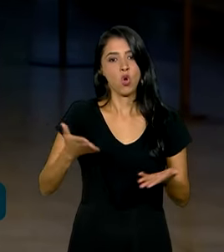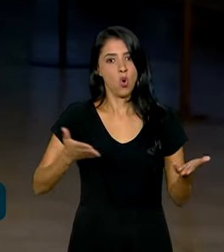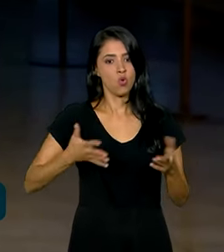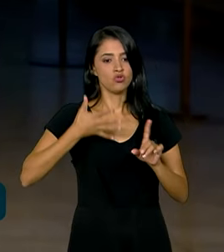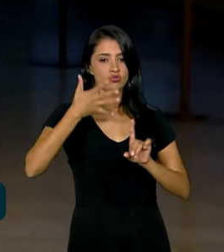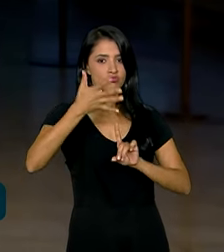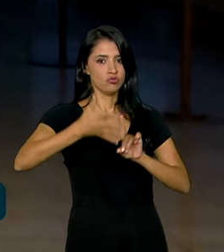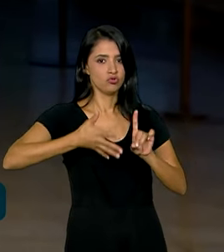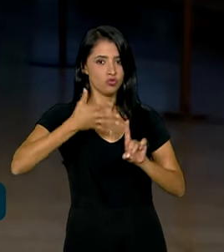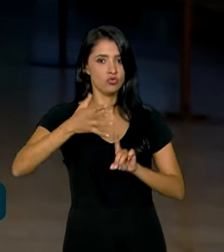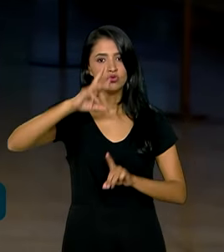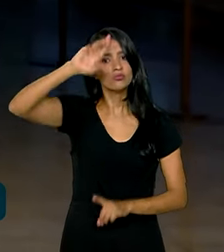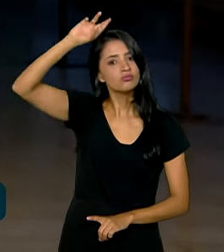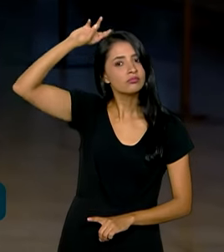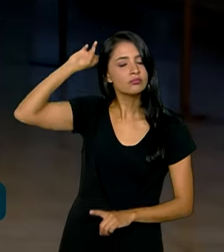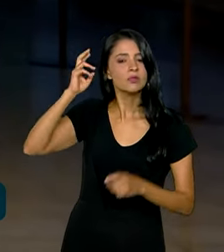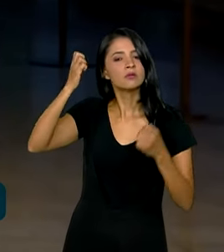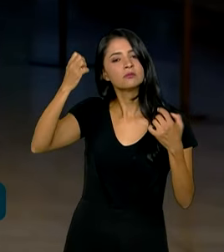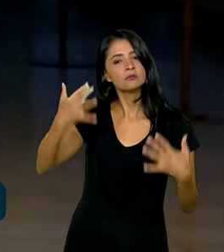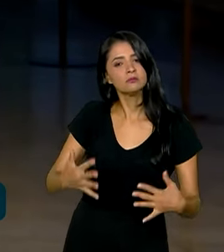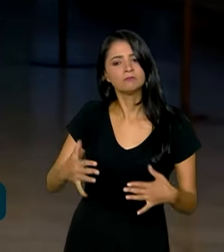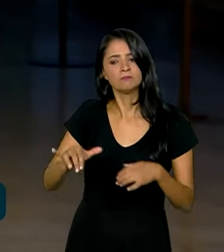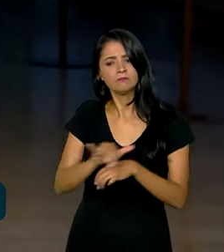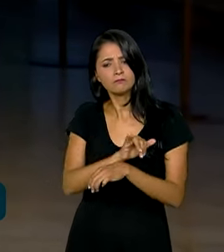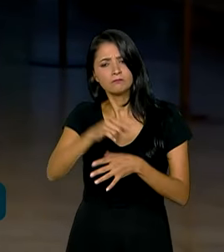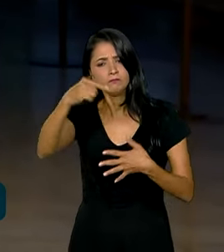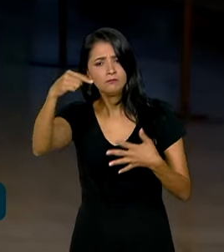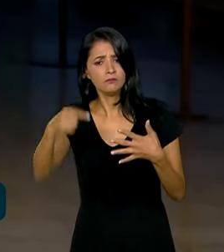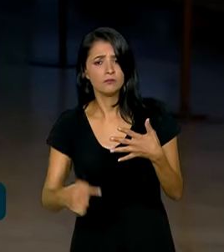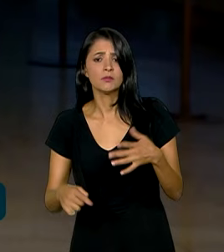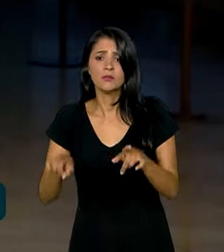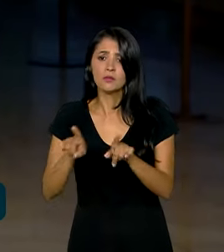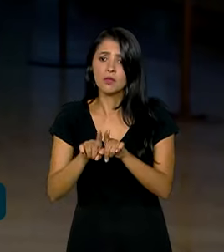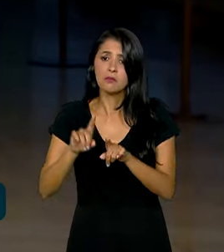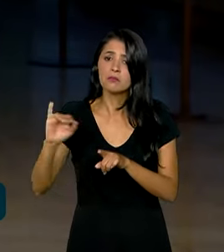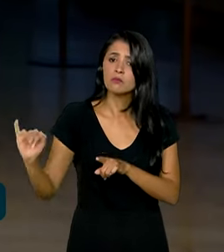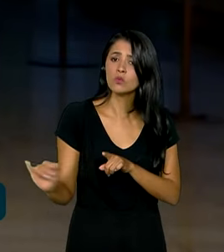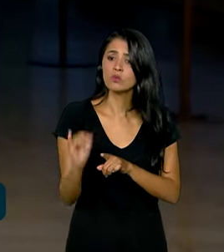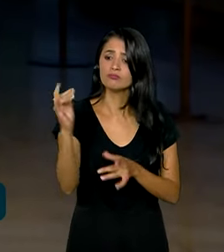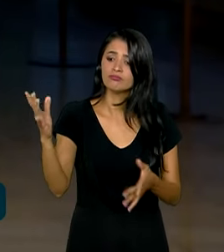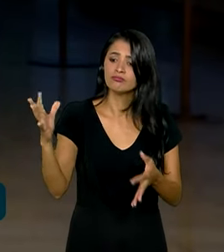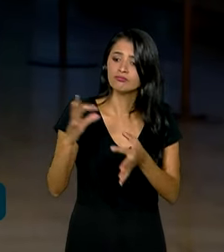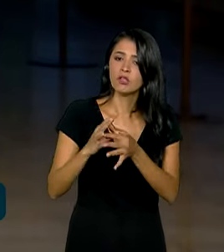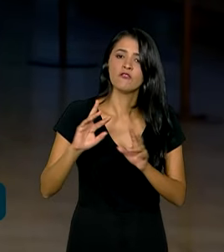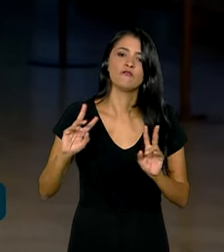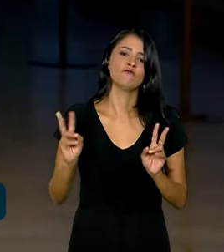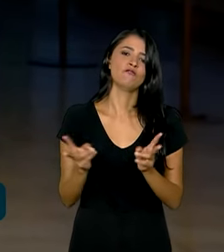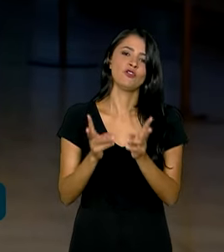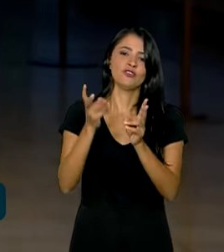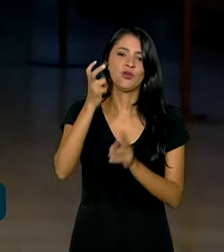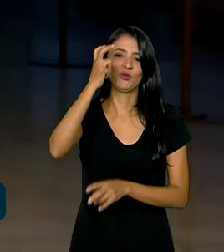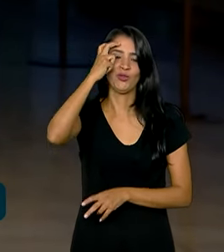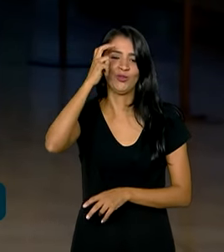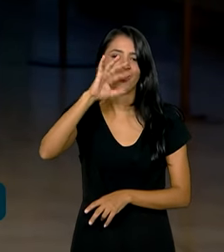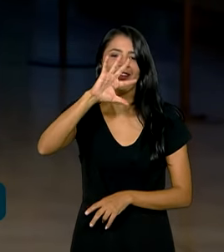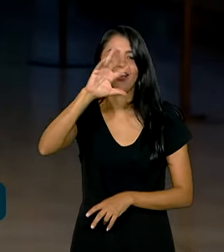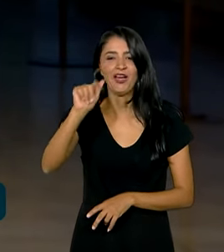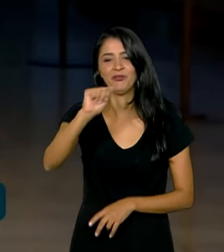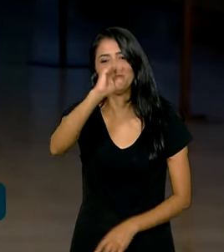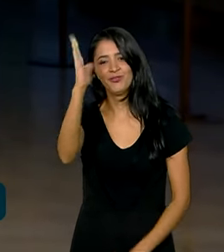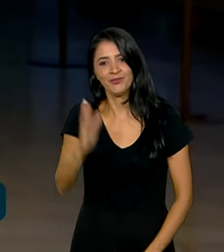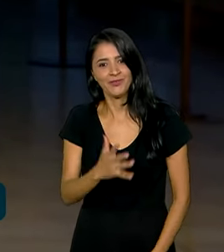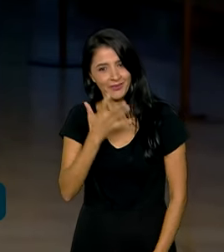o falou sobre as medidas e também sobre a importância de reconectar e valorizar a cultura afro-brasileira.